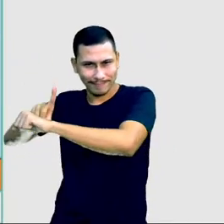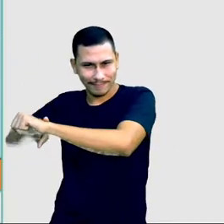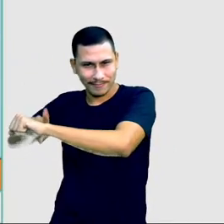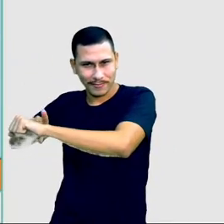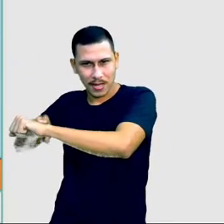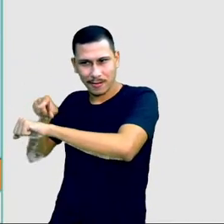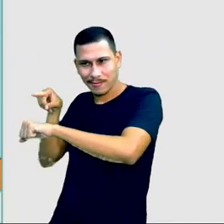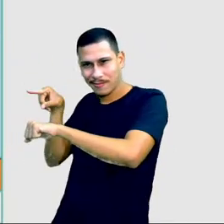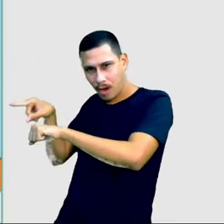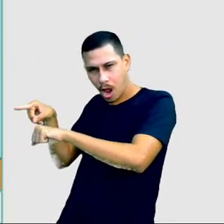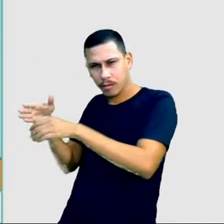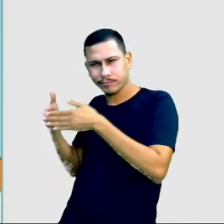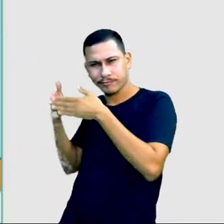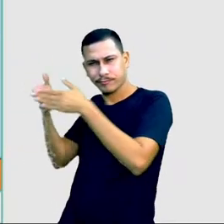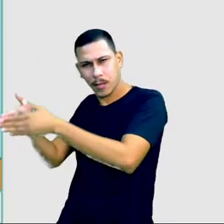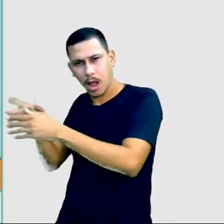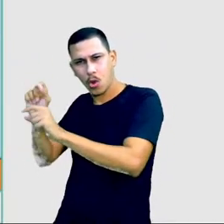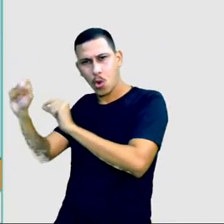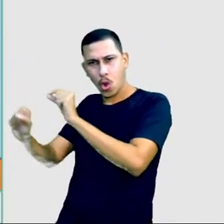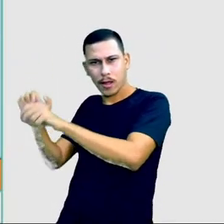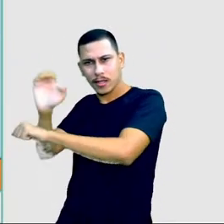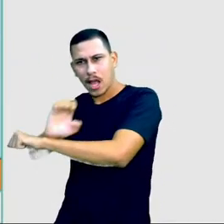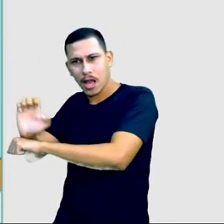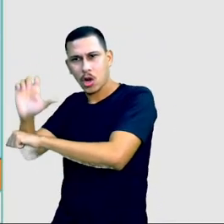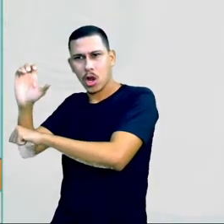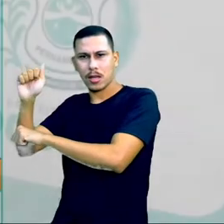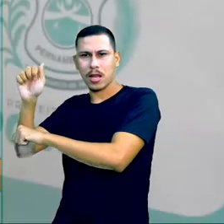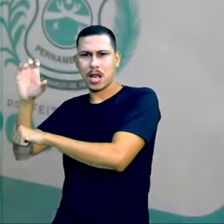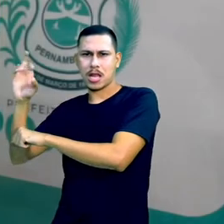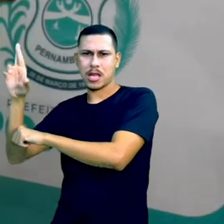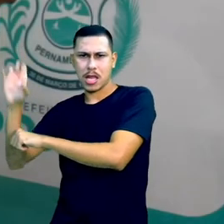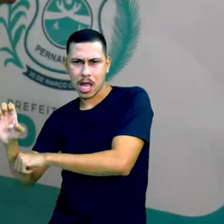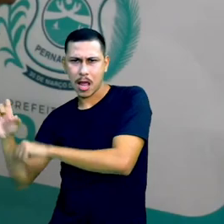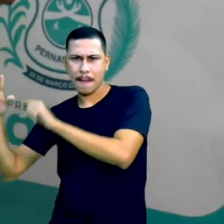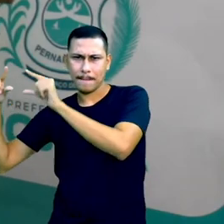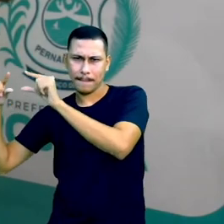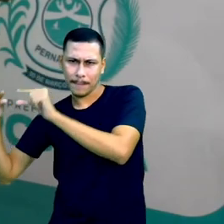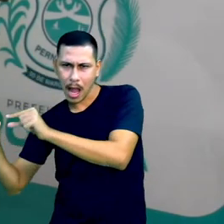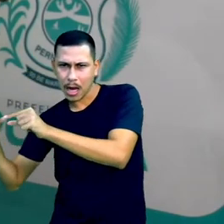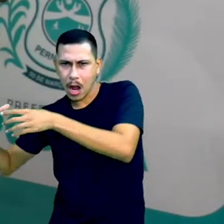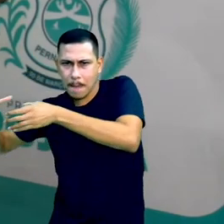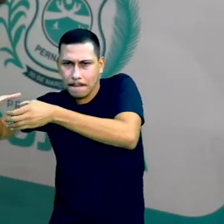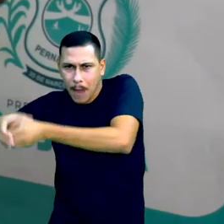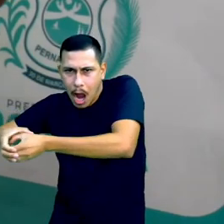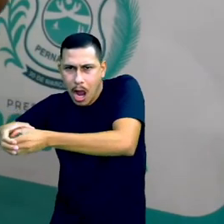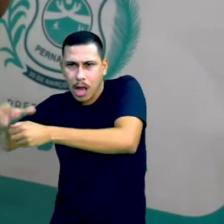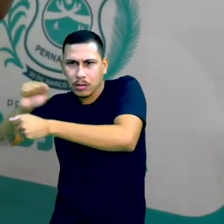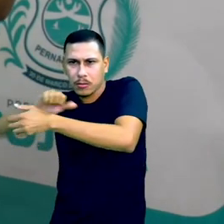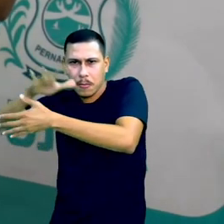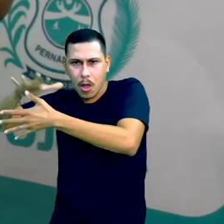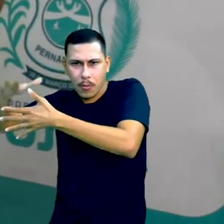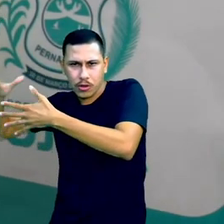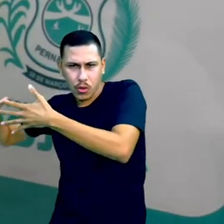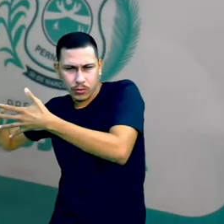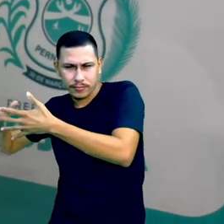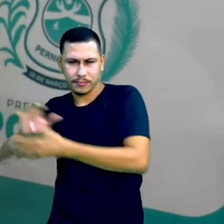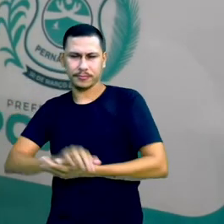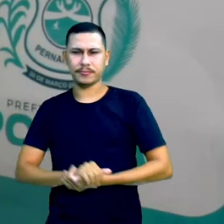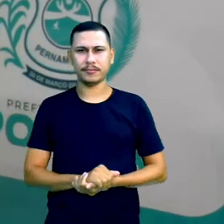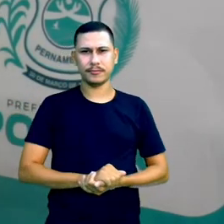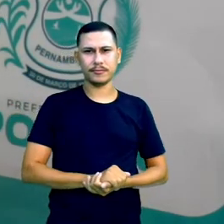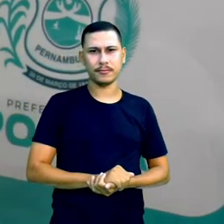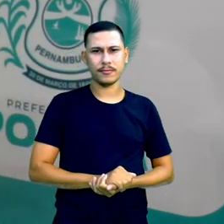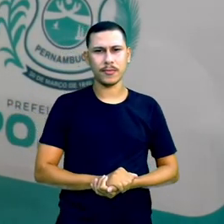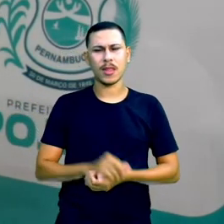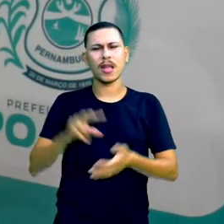atinge especificamente o estado do Acre e uma pequena parte do estado do Amazonas. Isso quer dizer o quê? Que